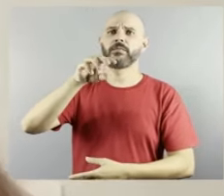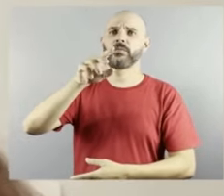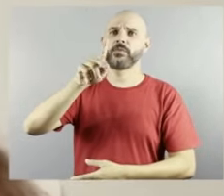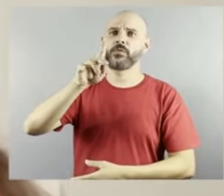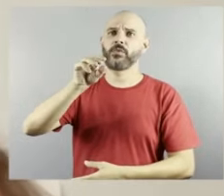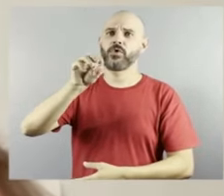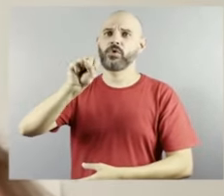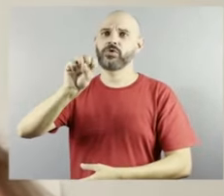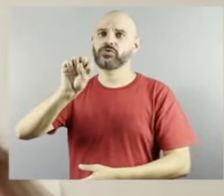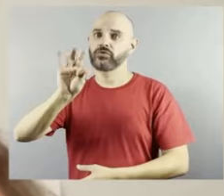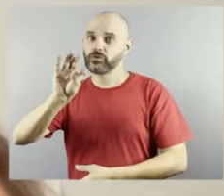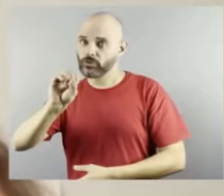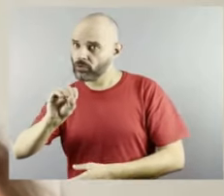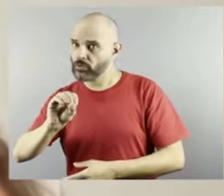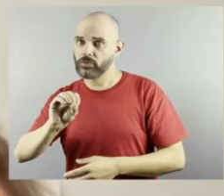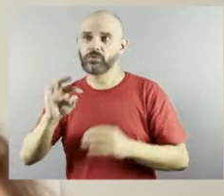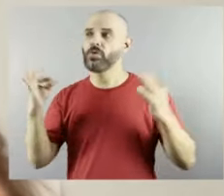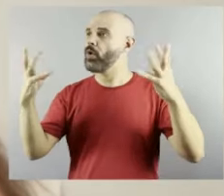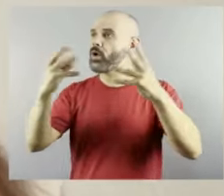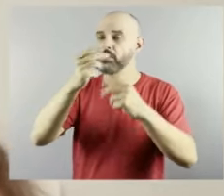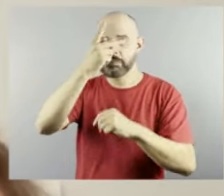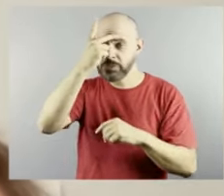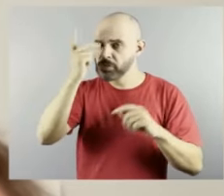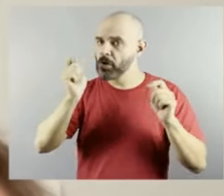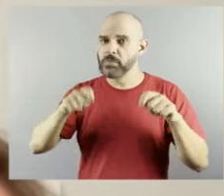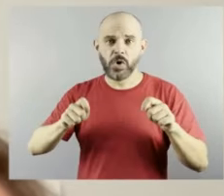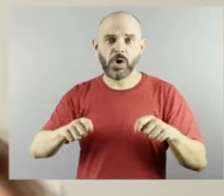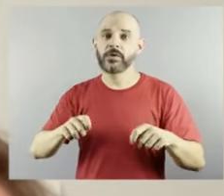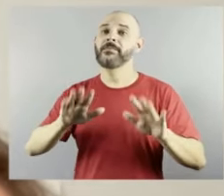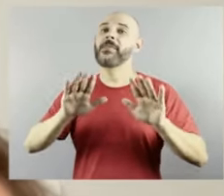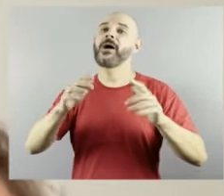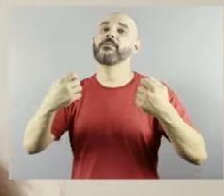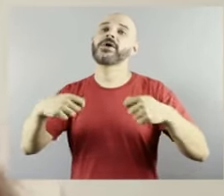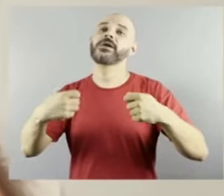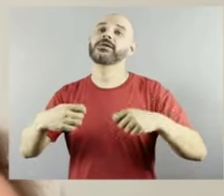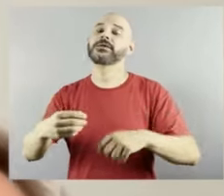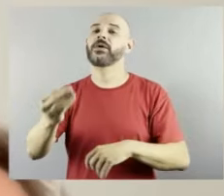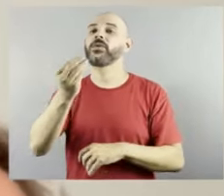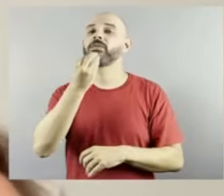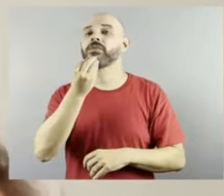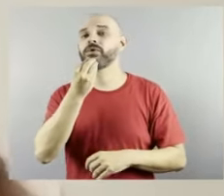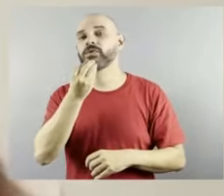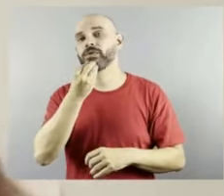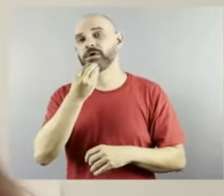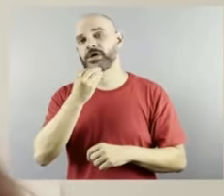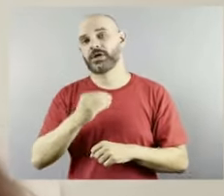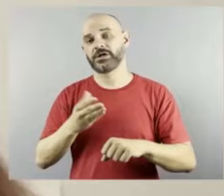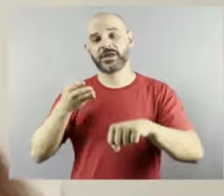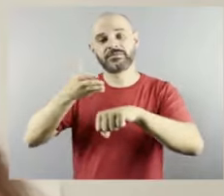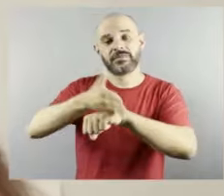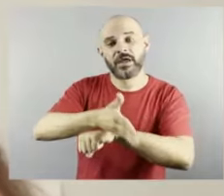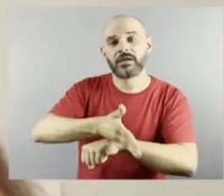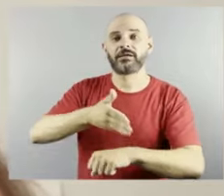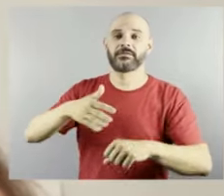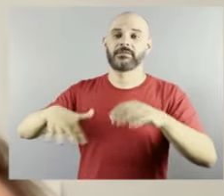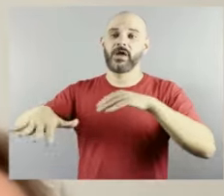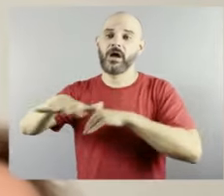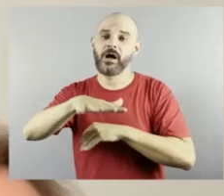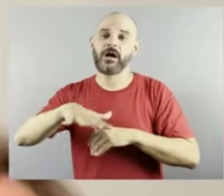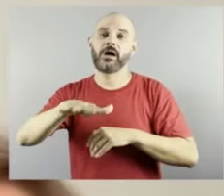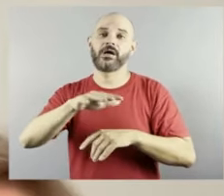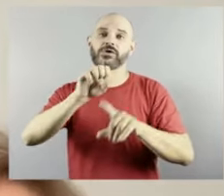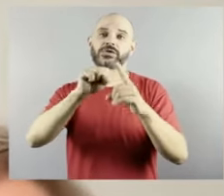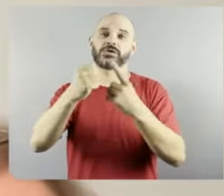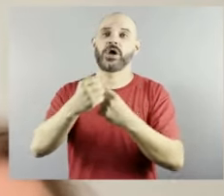oportunidades de estar presente no meio social. E claro que o governo tem uns compromissos com as pessoas que